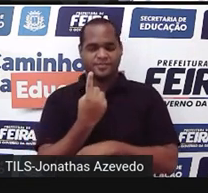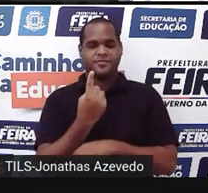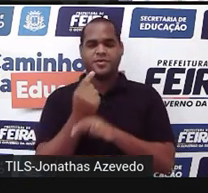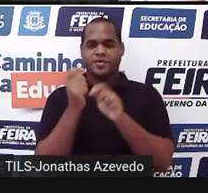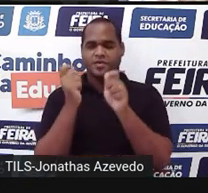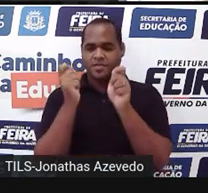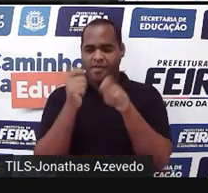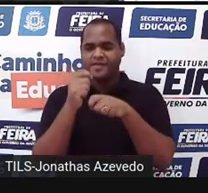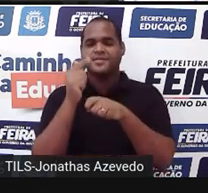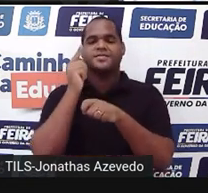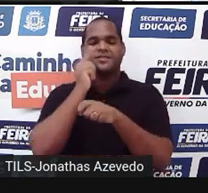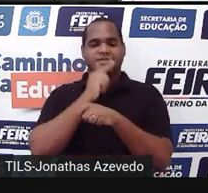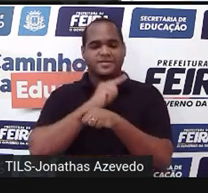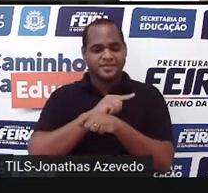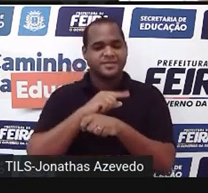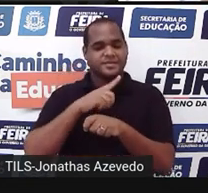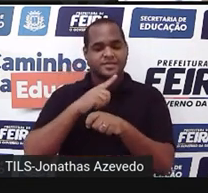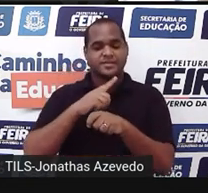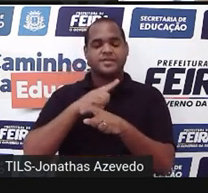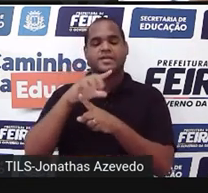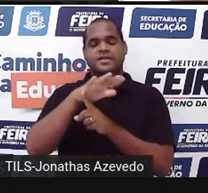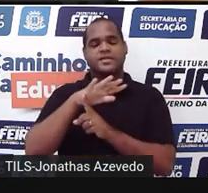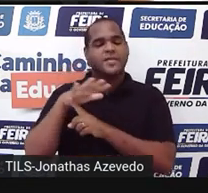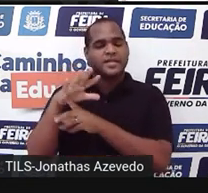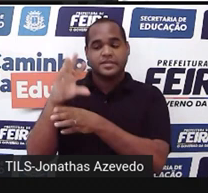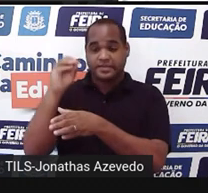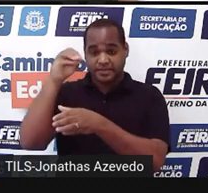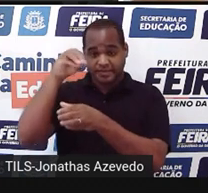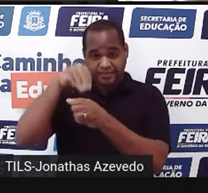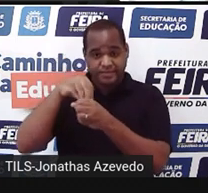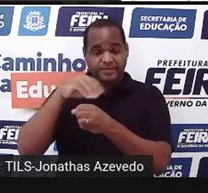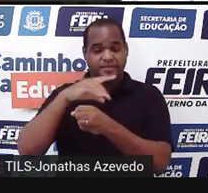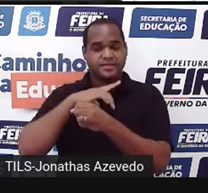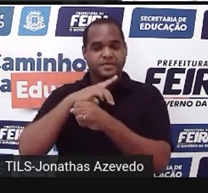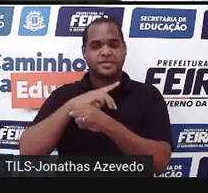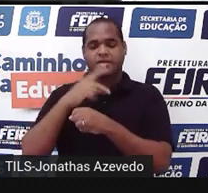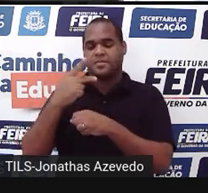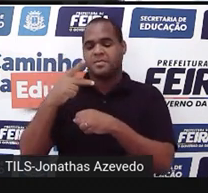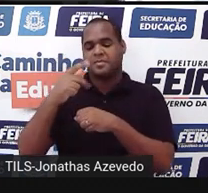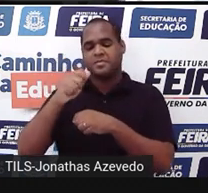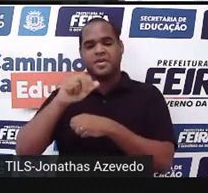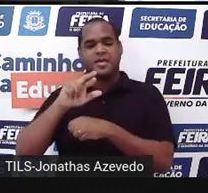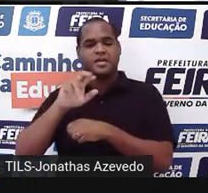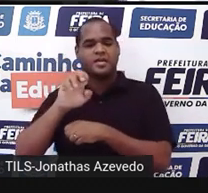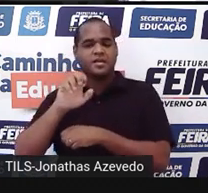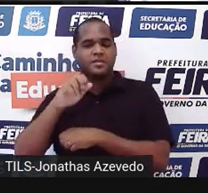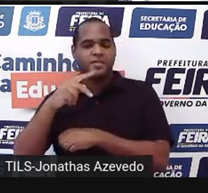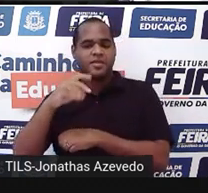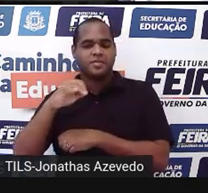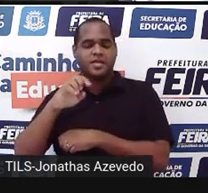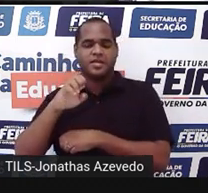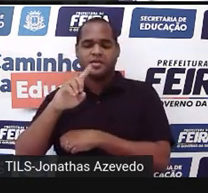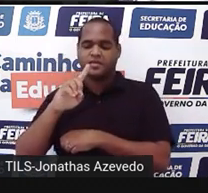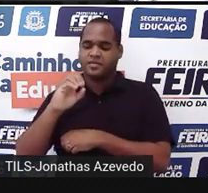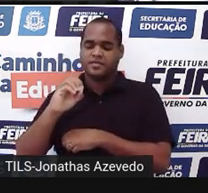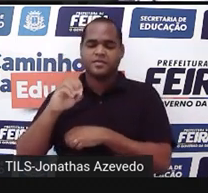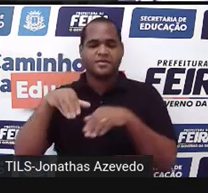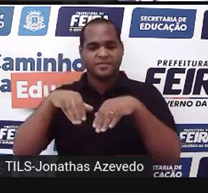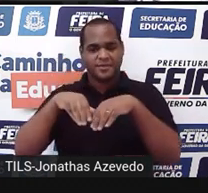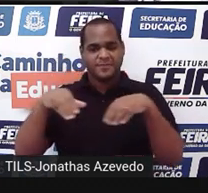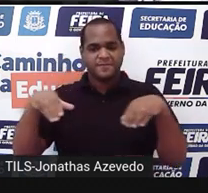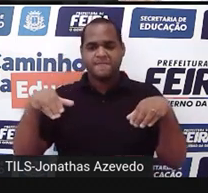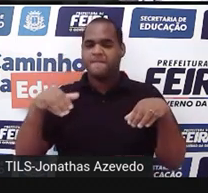medir o espaço interno de um paralelepípedo. Porque quando eu falo de